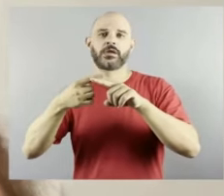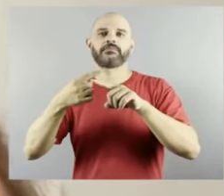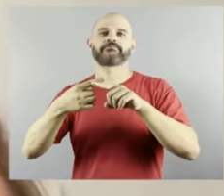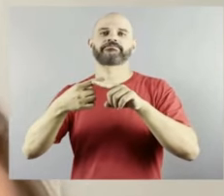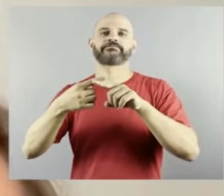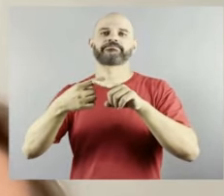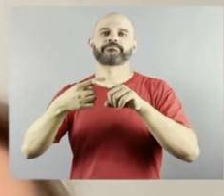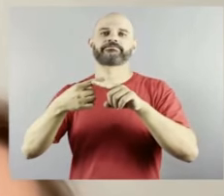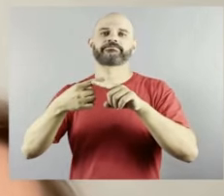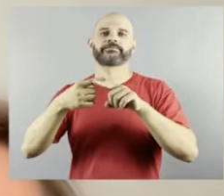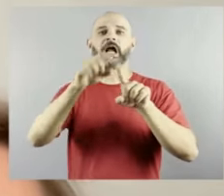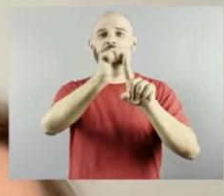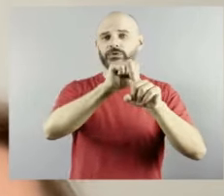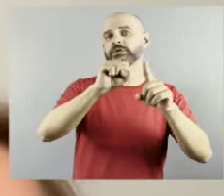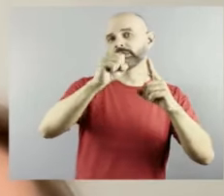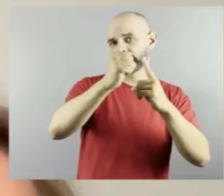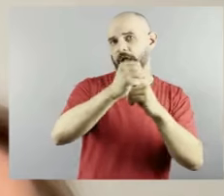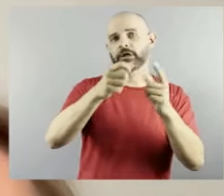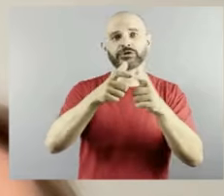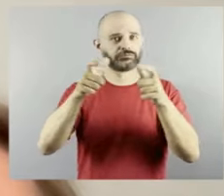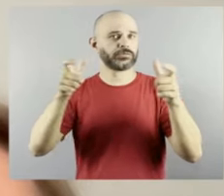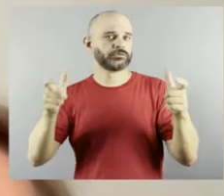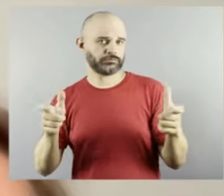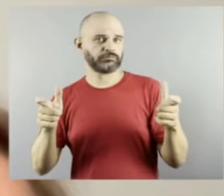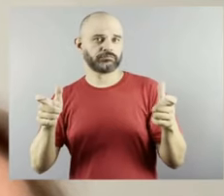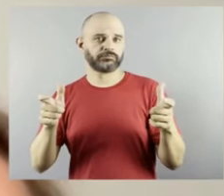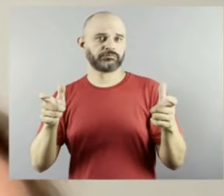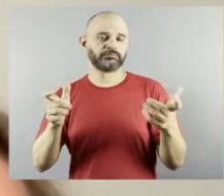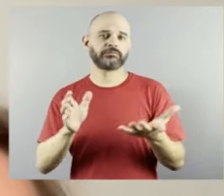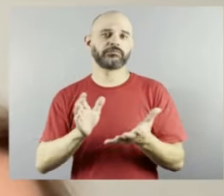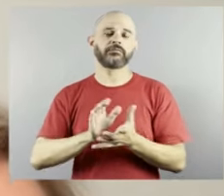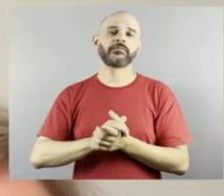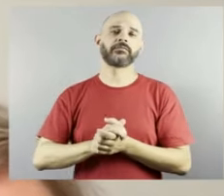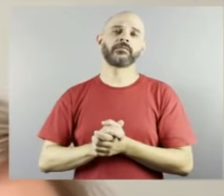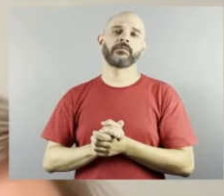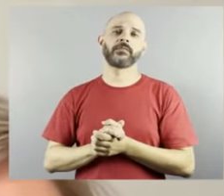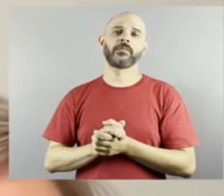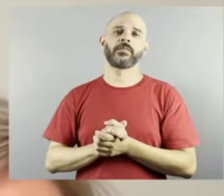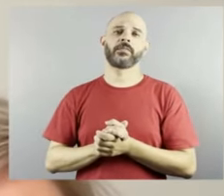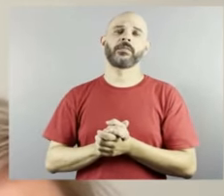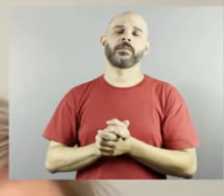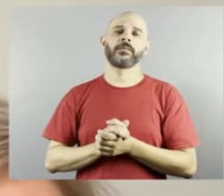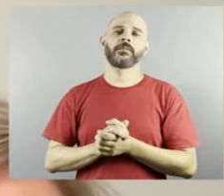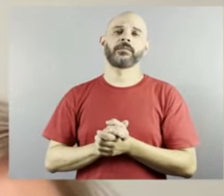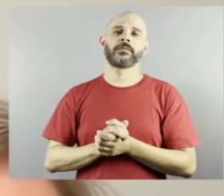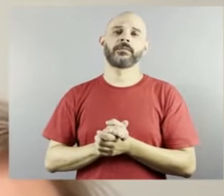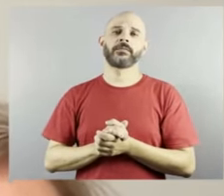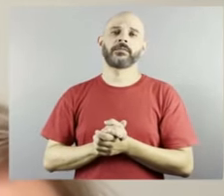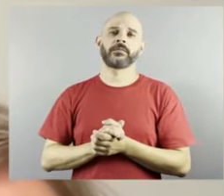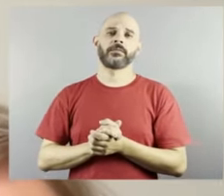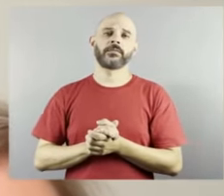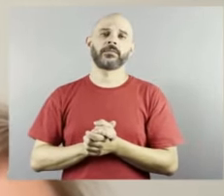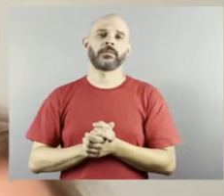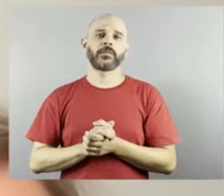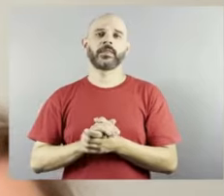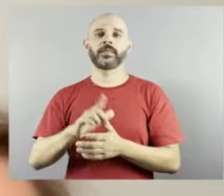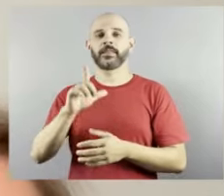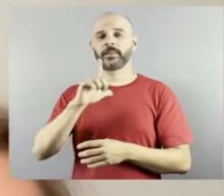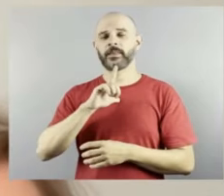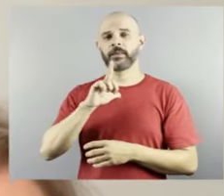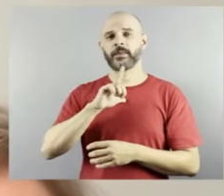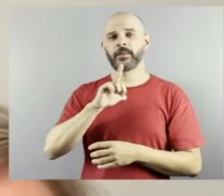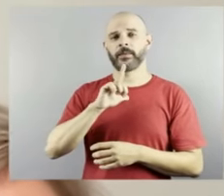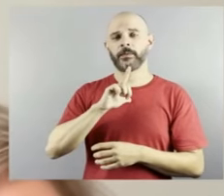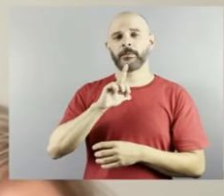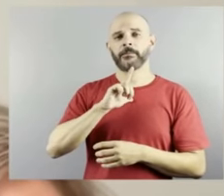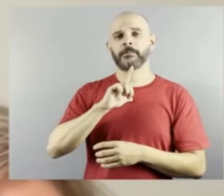ela tem essa, essa, digamos assim, esse input de que não apenas os